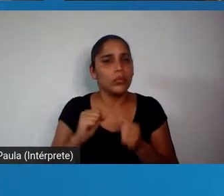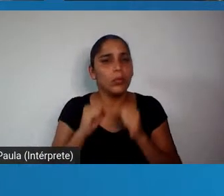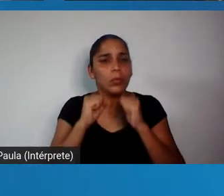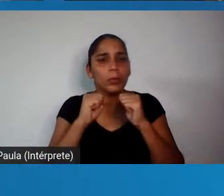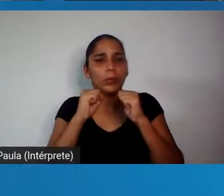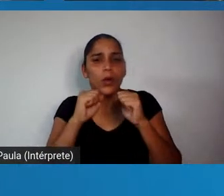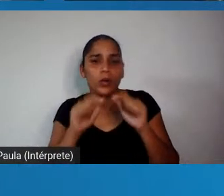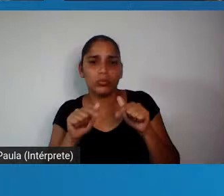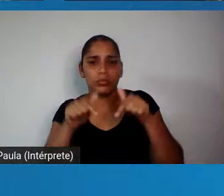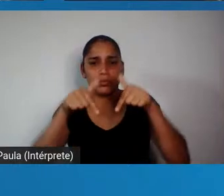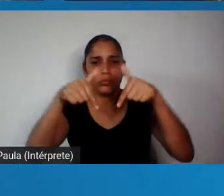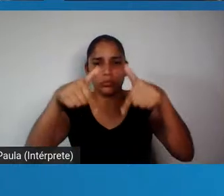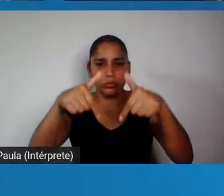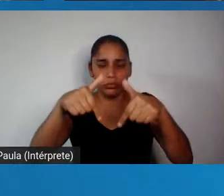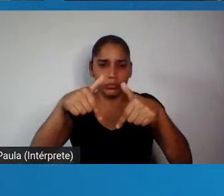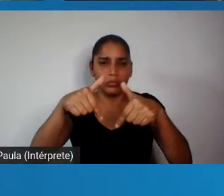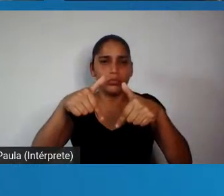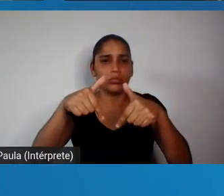afetar enormemente